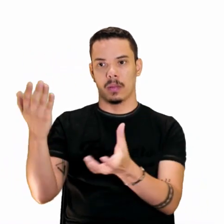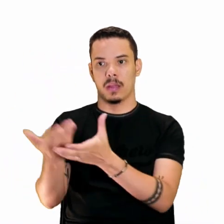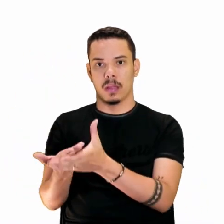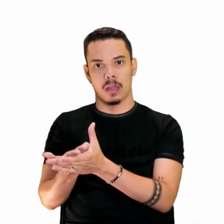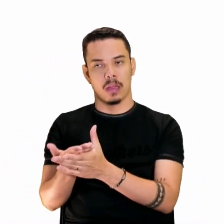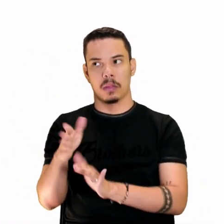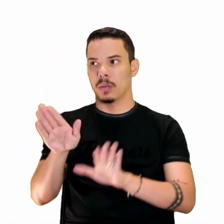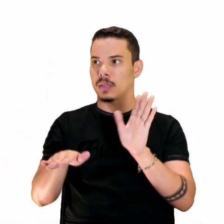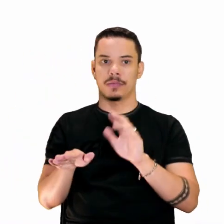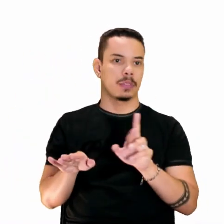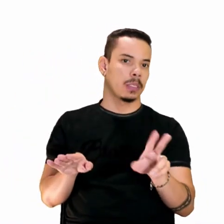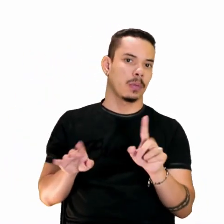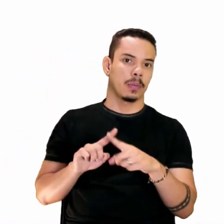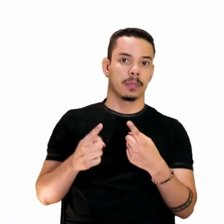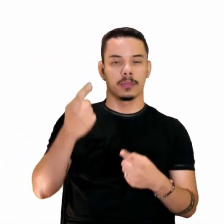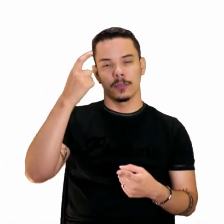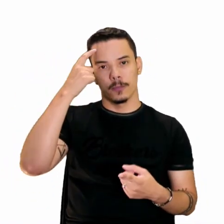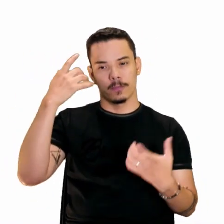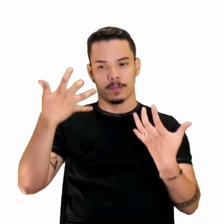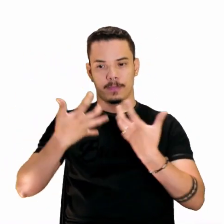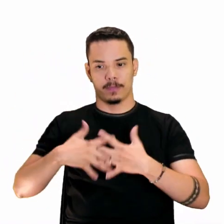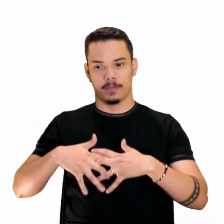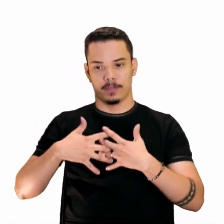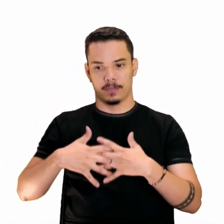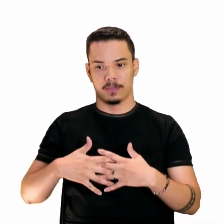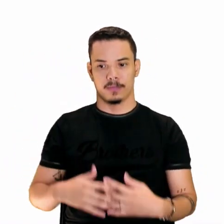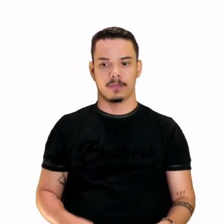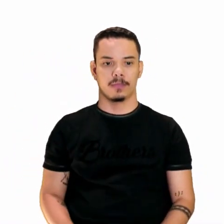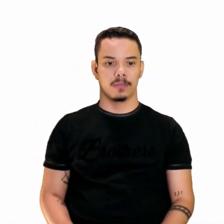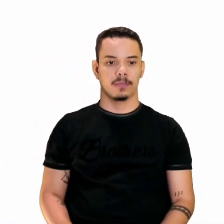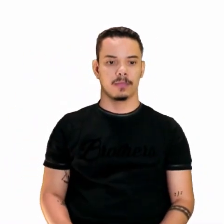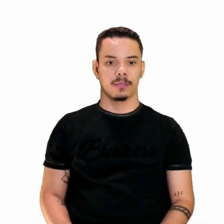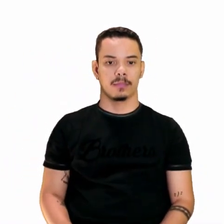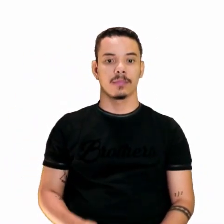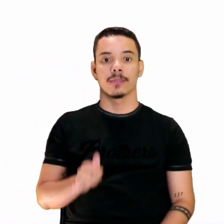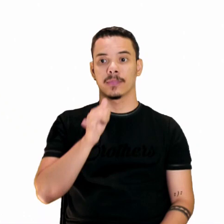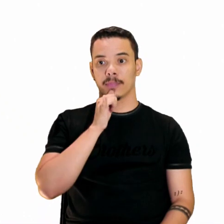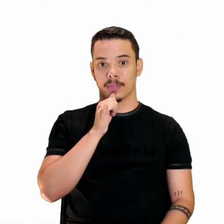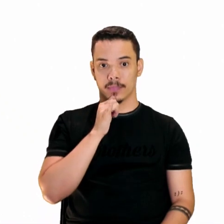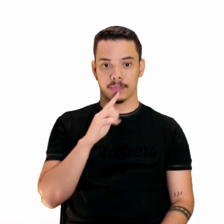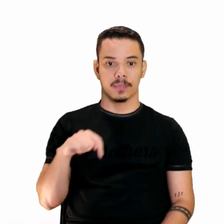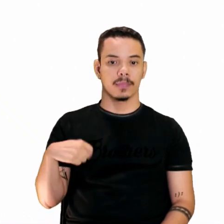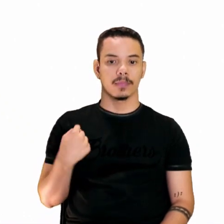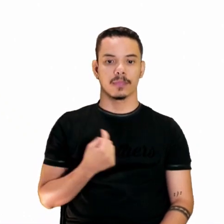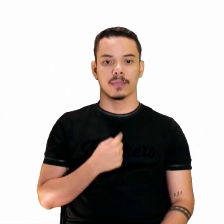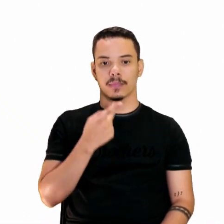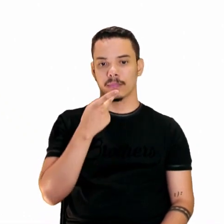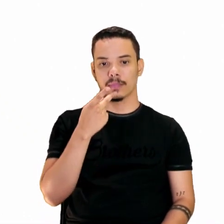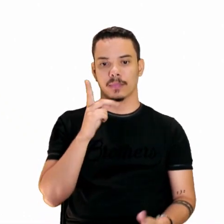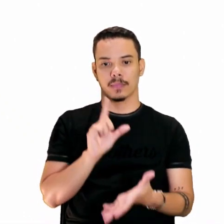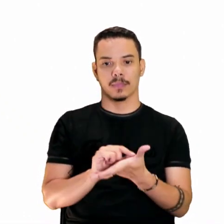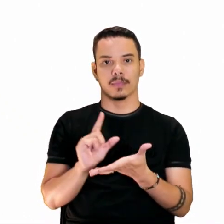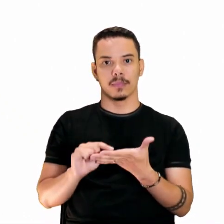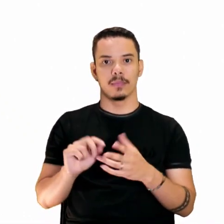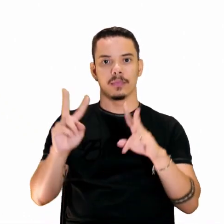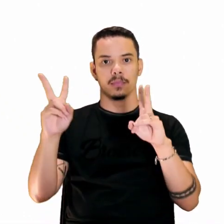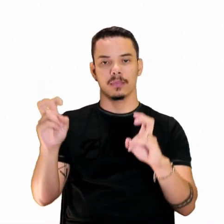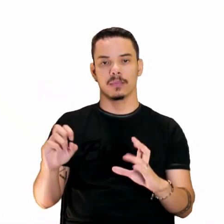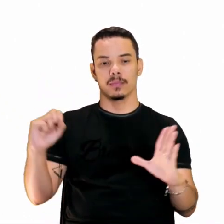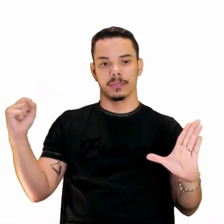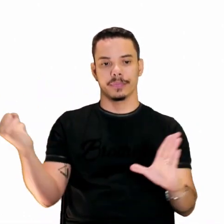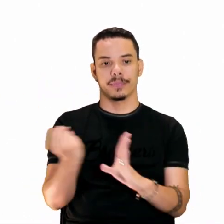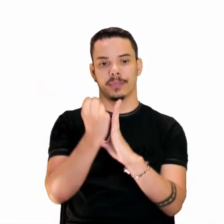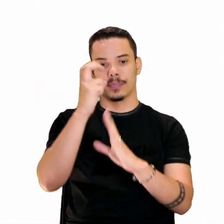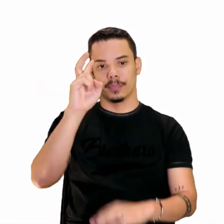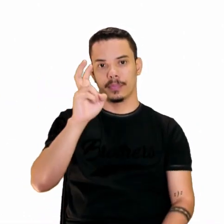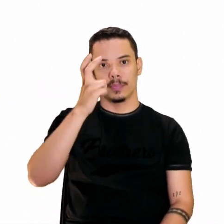vezes, não está. Mas é só para uma reflexão, ok? Então, como exemplo, nós vamos citar aqui um artigo sobre o patrimônio cultural.